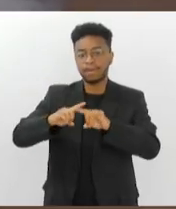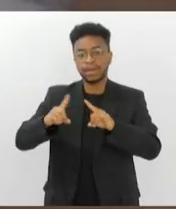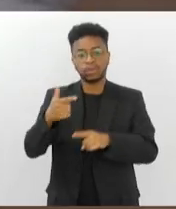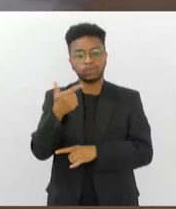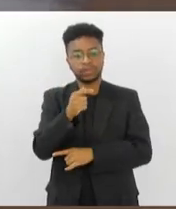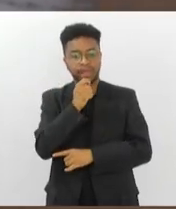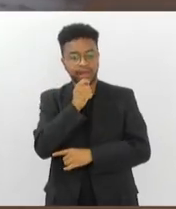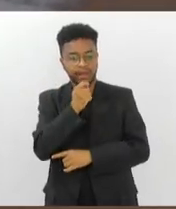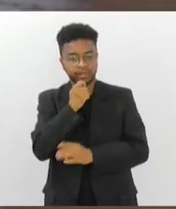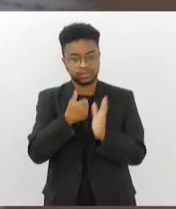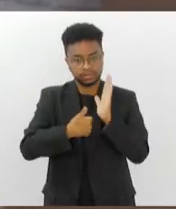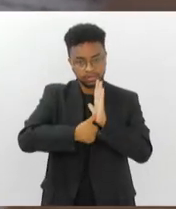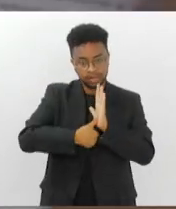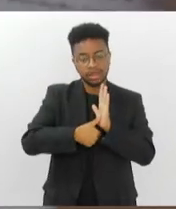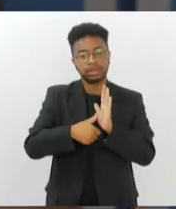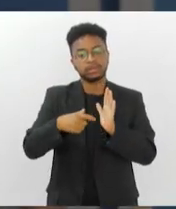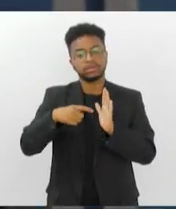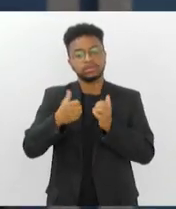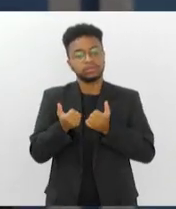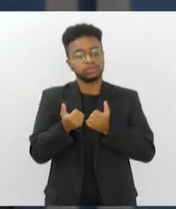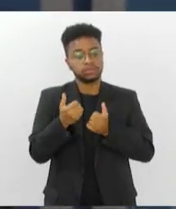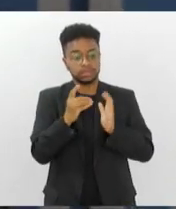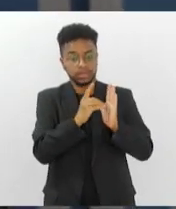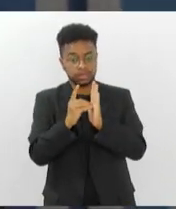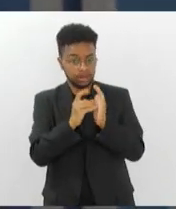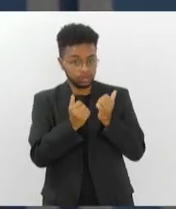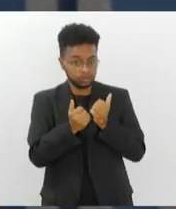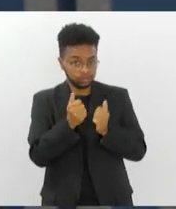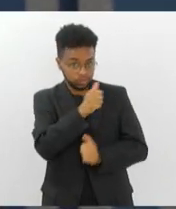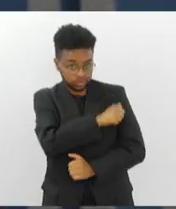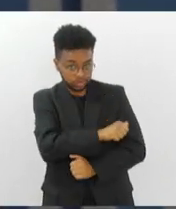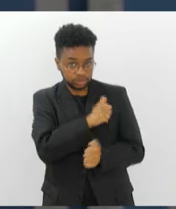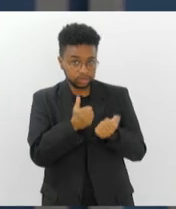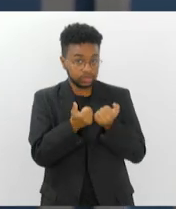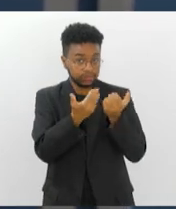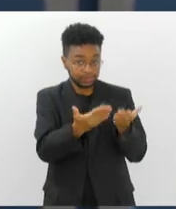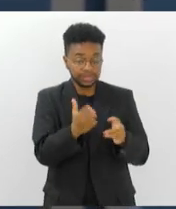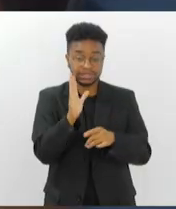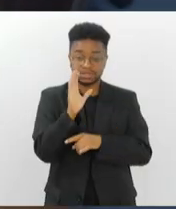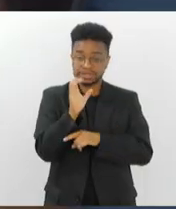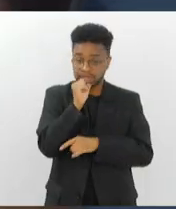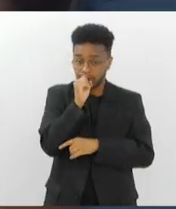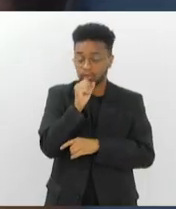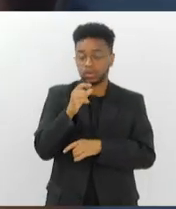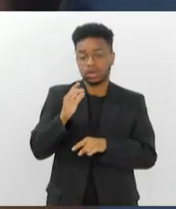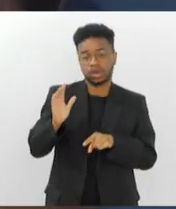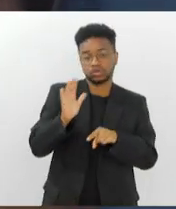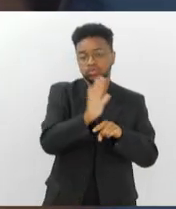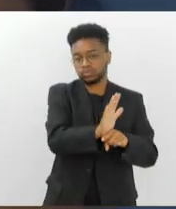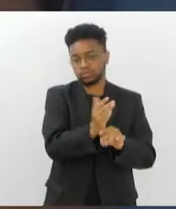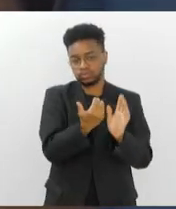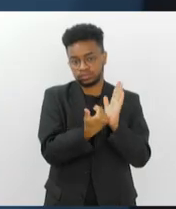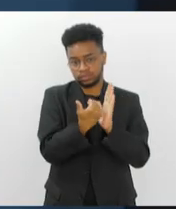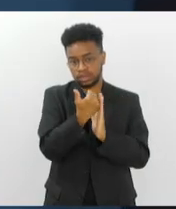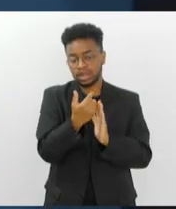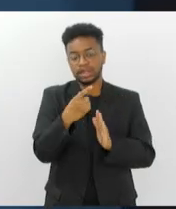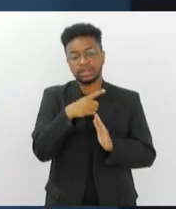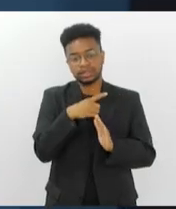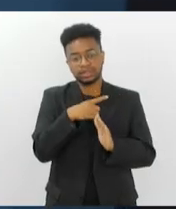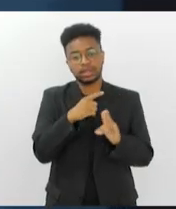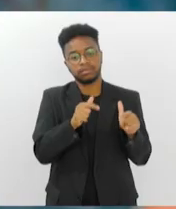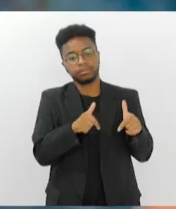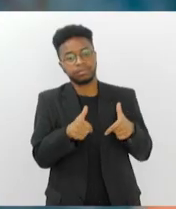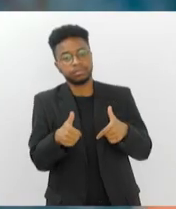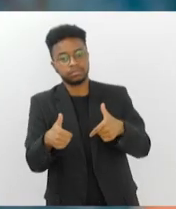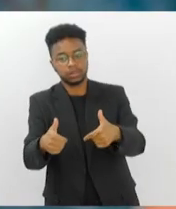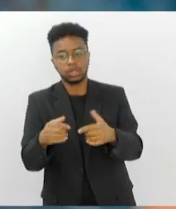identidade, recebem do DETRAN Rio de Janeiro este sábado uma ajuda e tanto. Um mutirão será realizado em